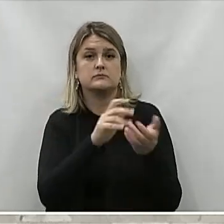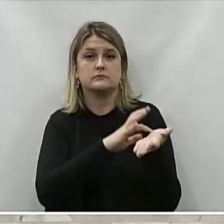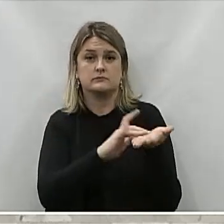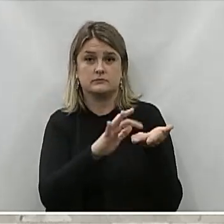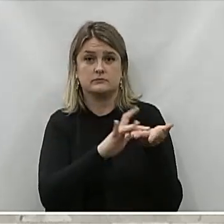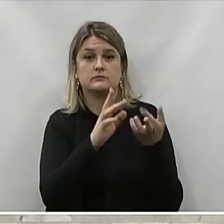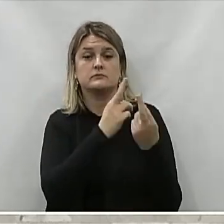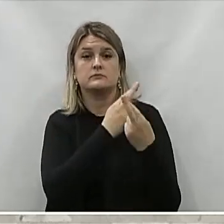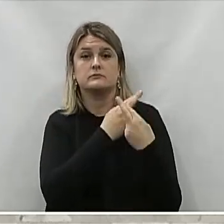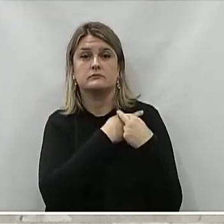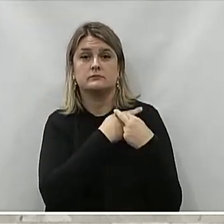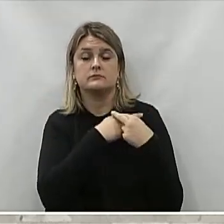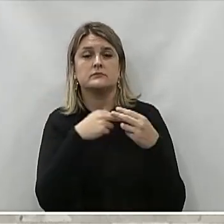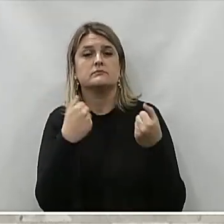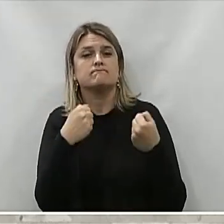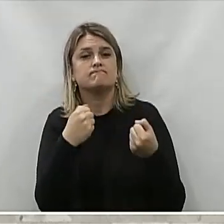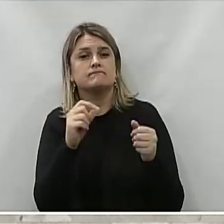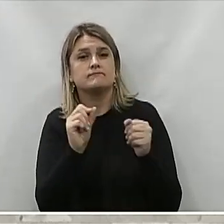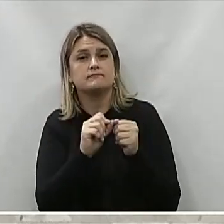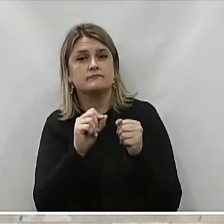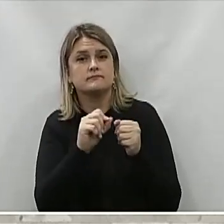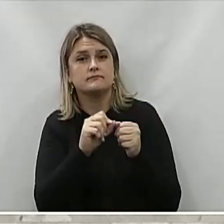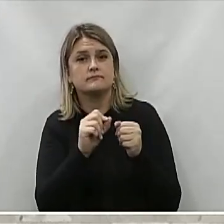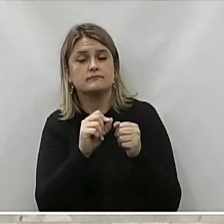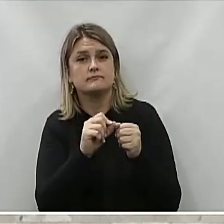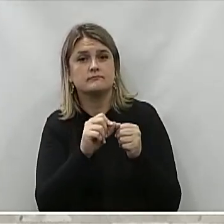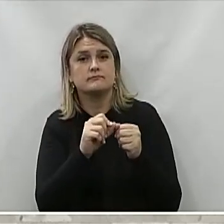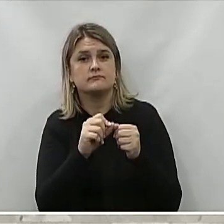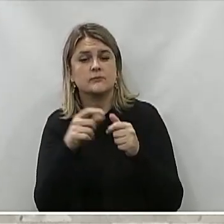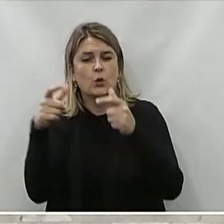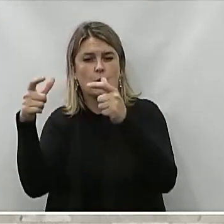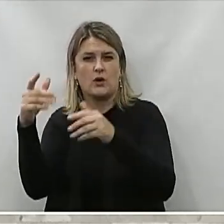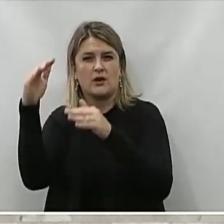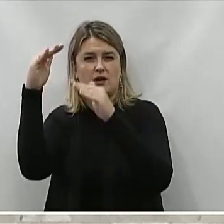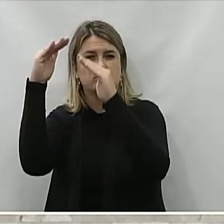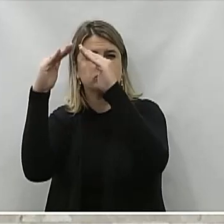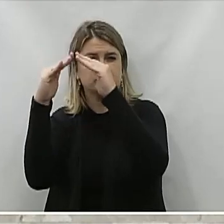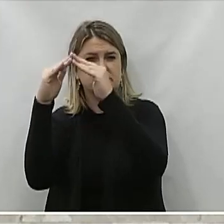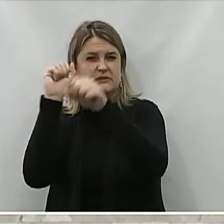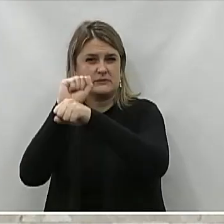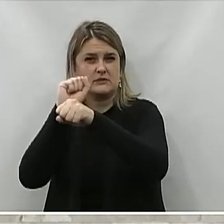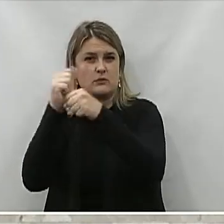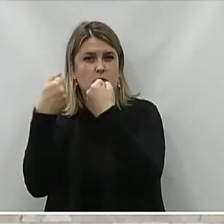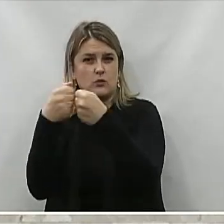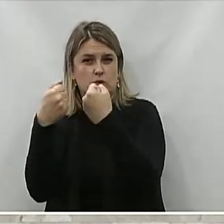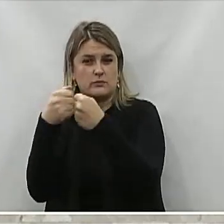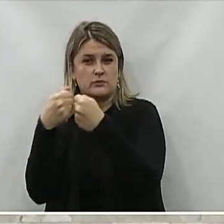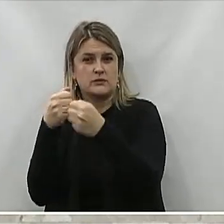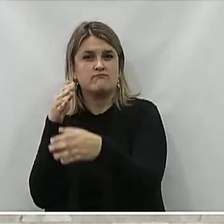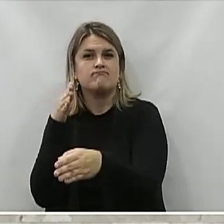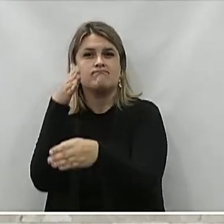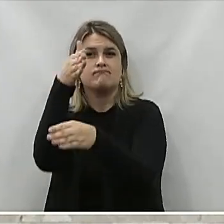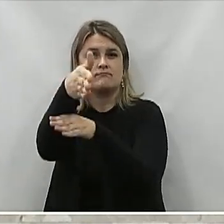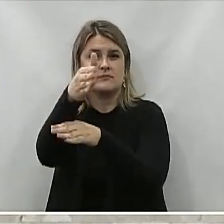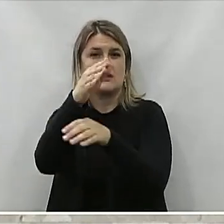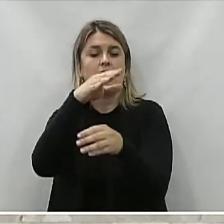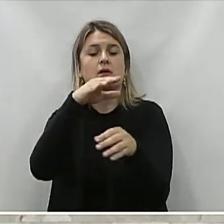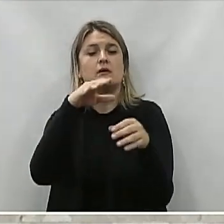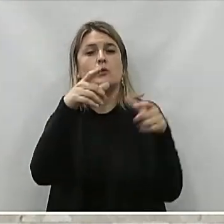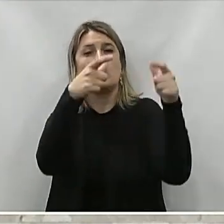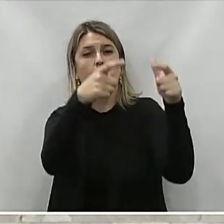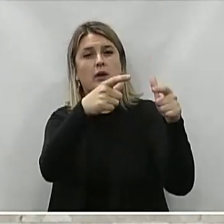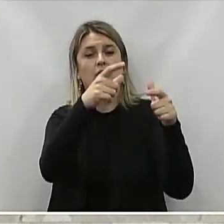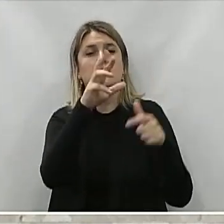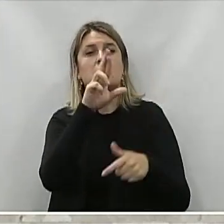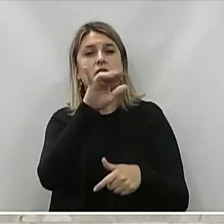Secretaria competente Para que possam Realizar a instalação De um ponto de ônibus Fechado Nas laterais Na entrada Do Rio Vermelho Próximo A